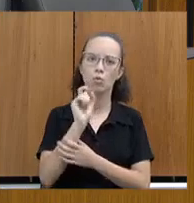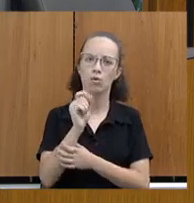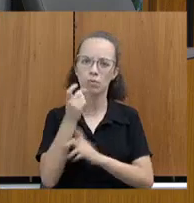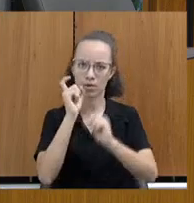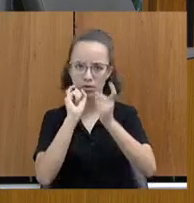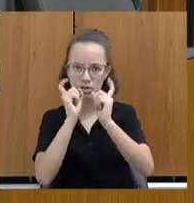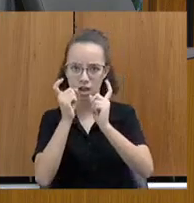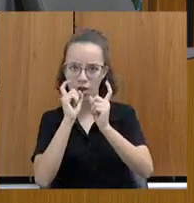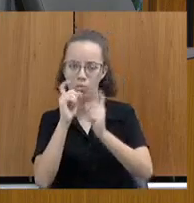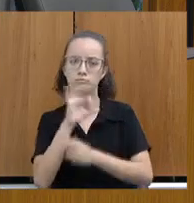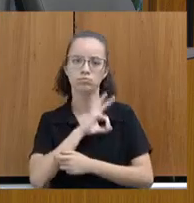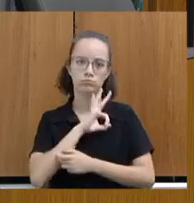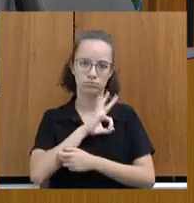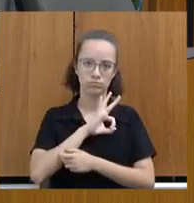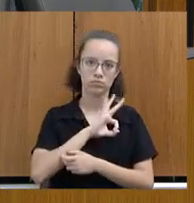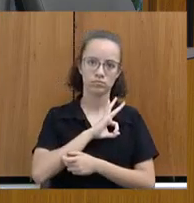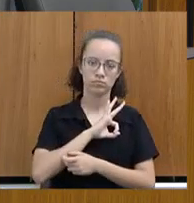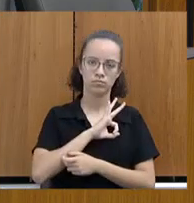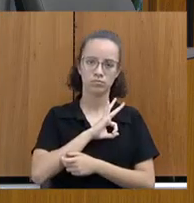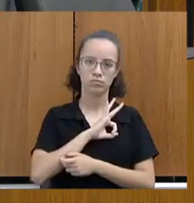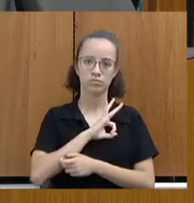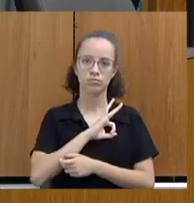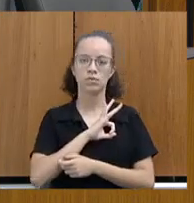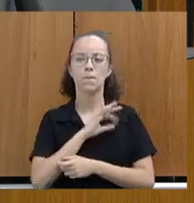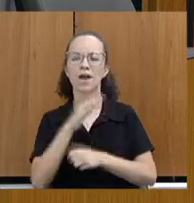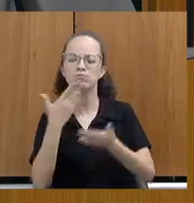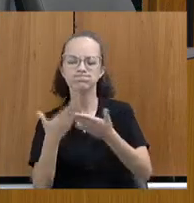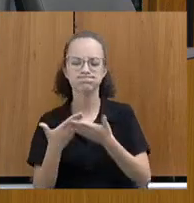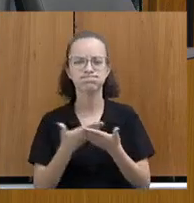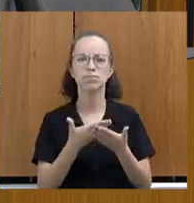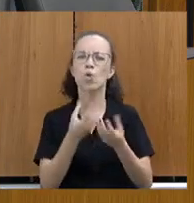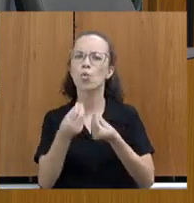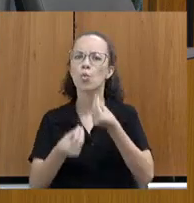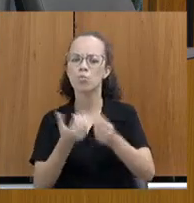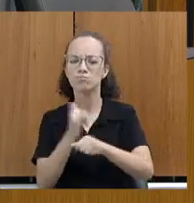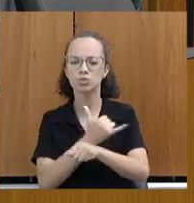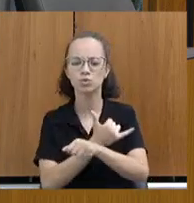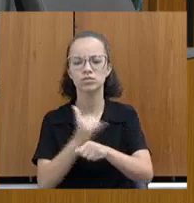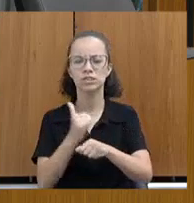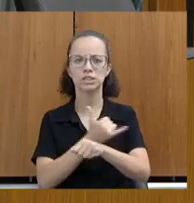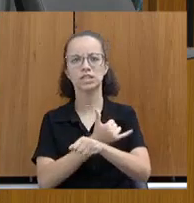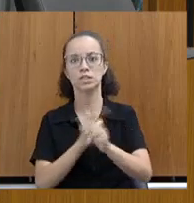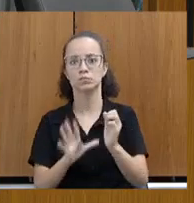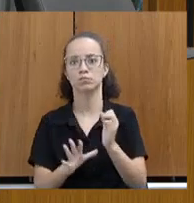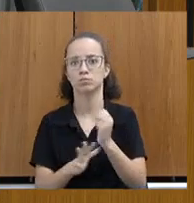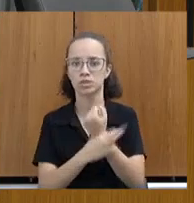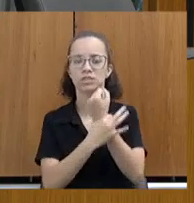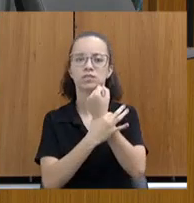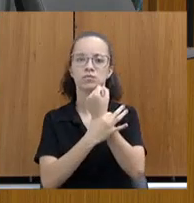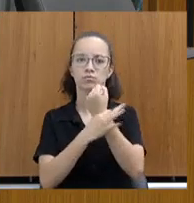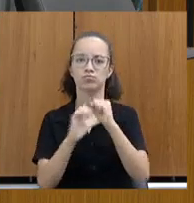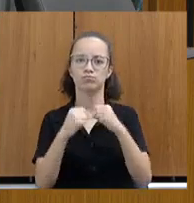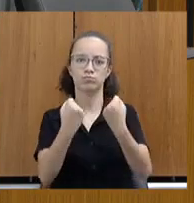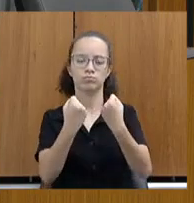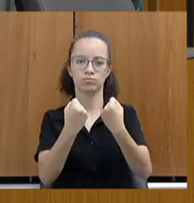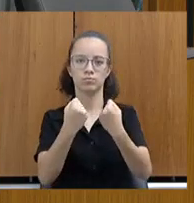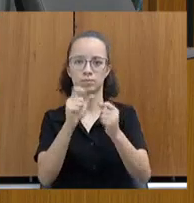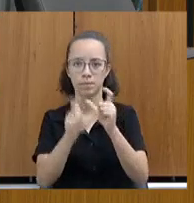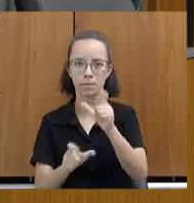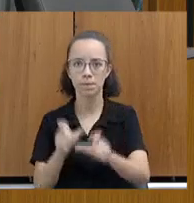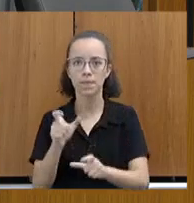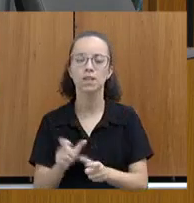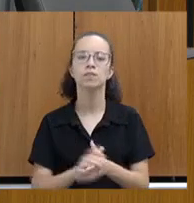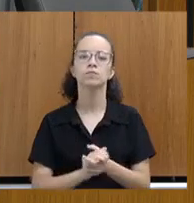a Polícia Militar de Minas Gerais para estudar essa proteção específica. Nós temos um conselho deliberativo